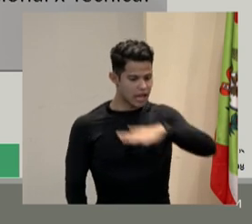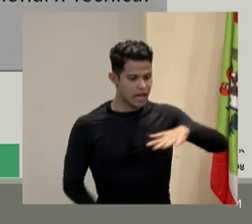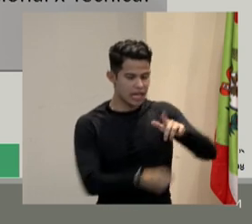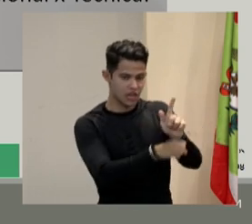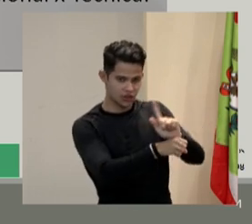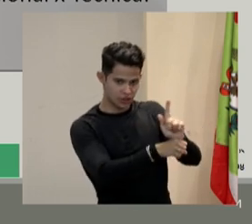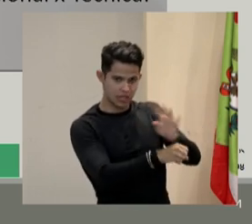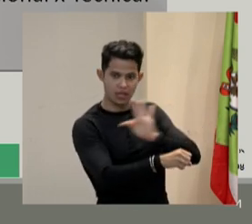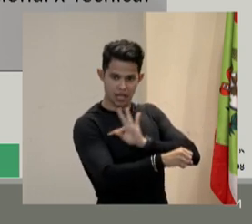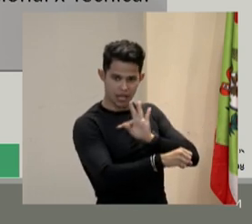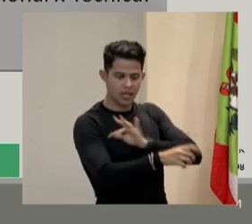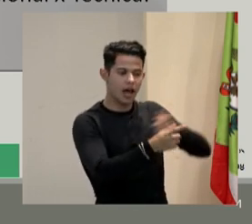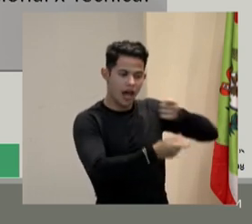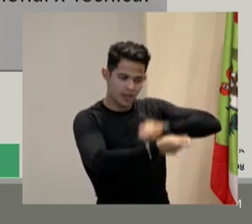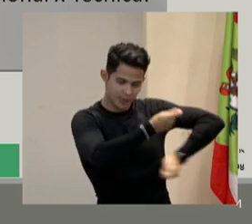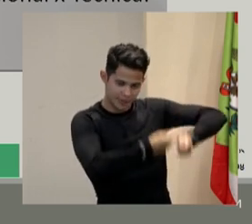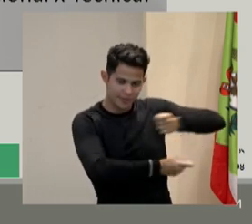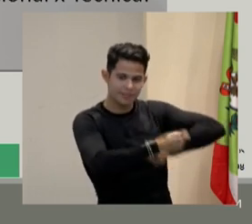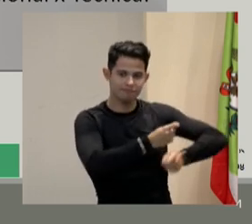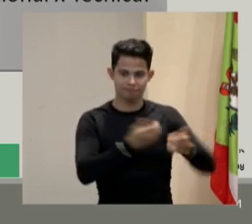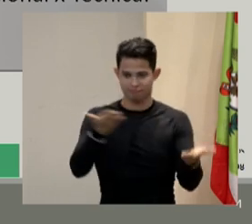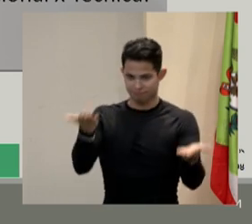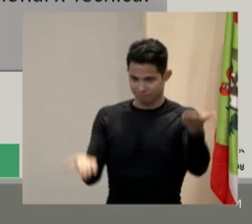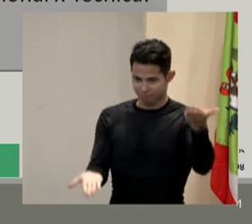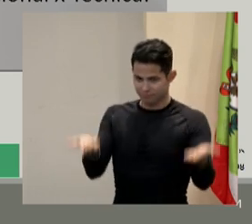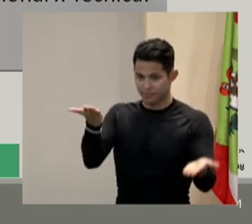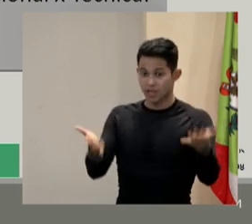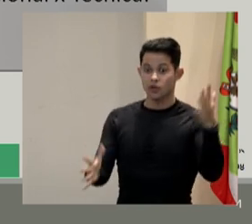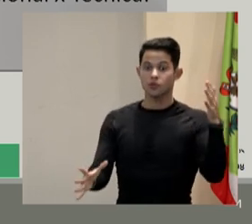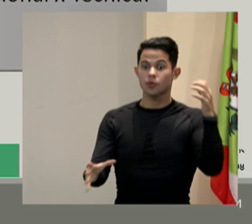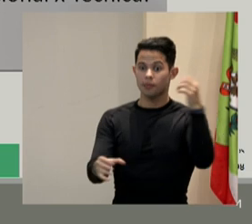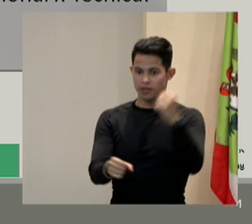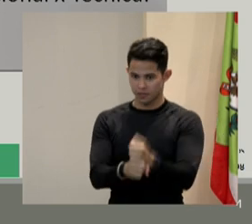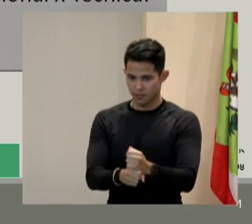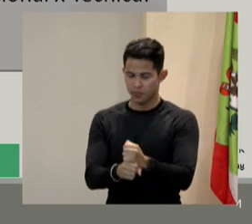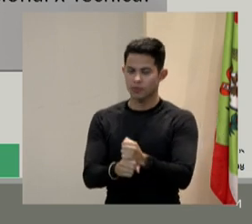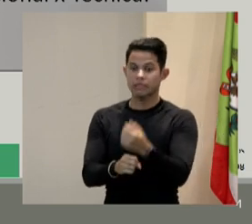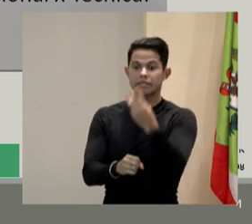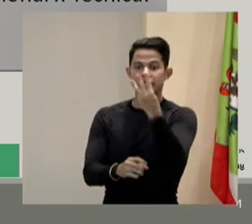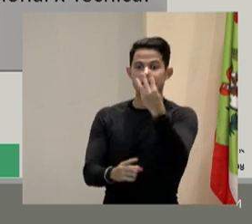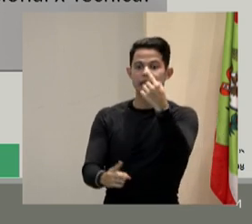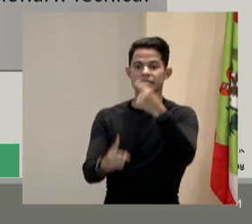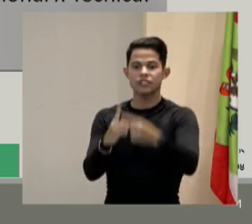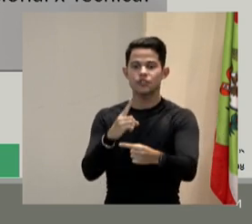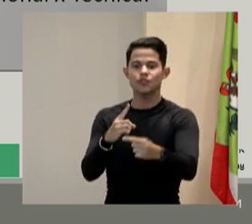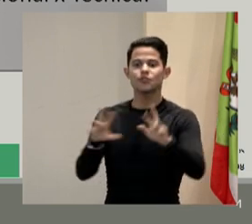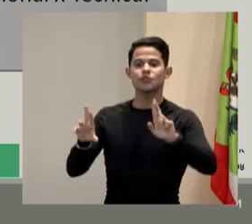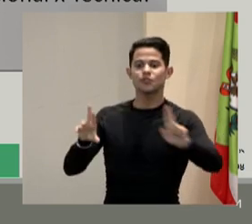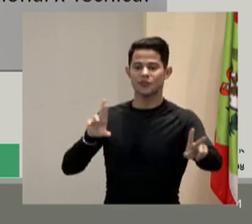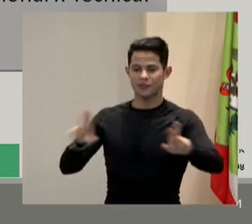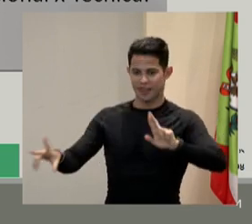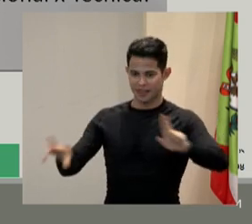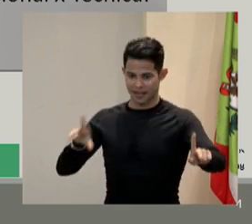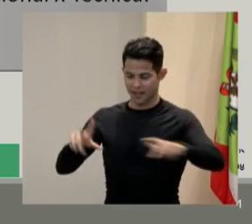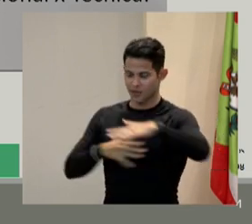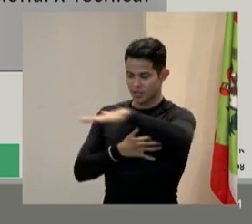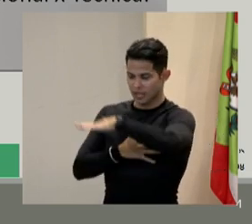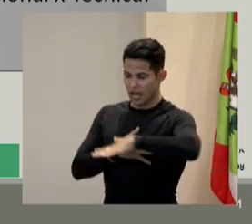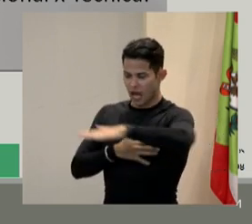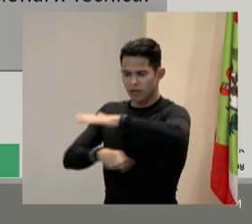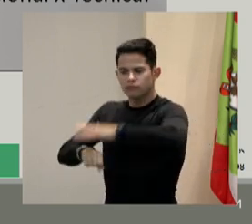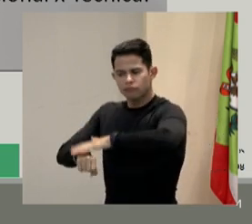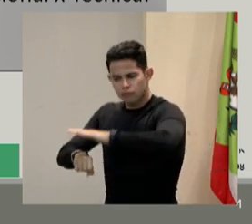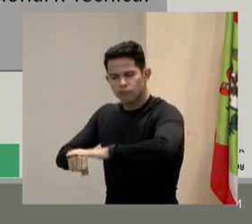na parte técnica. A gente tem uma equivalência de três vezes de diferença da parte operacional para a parte